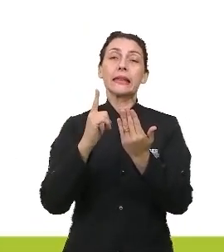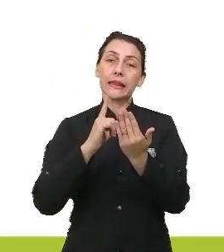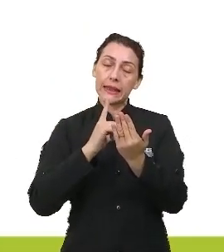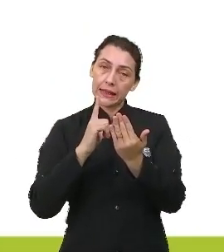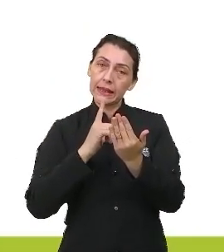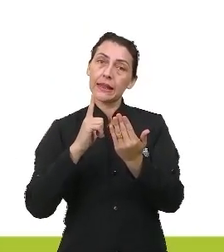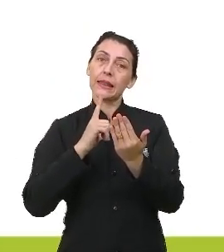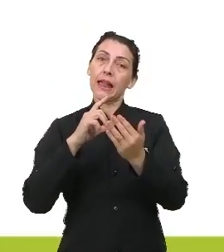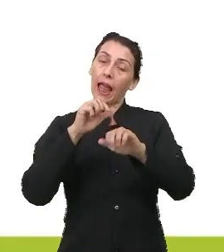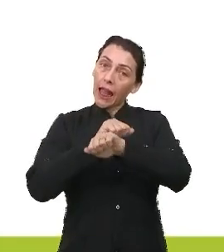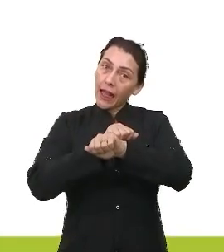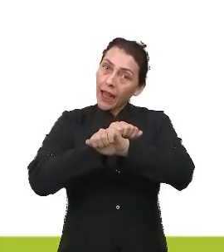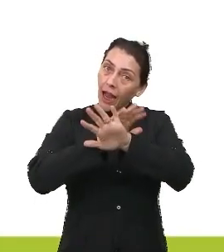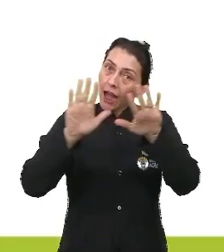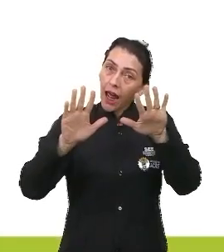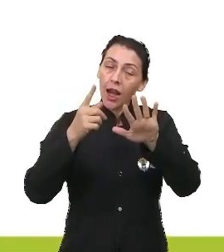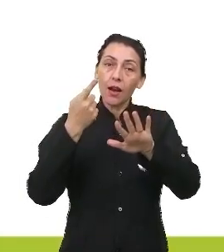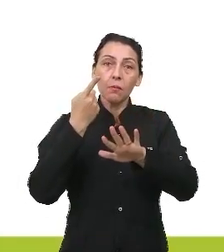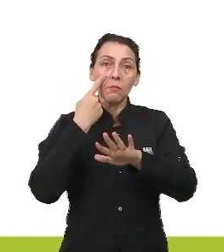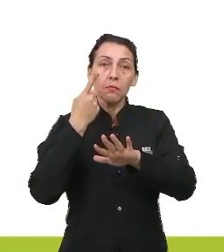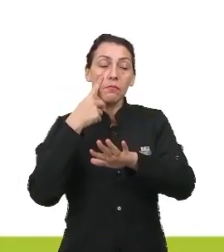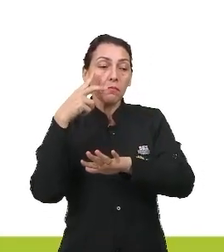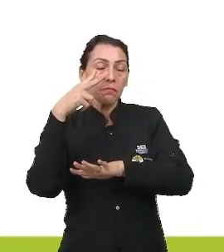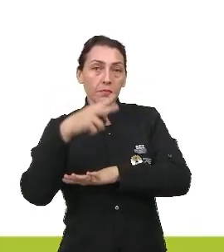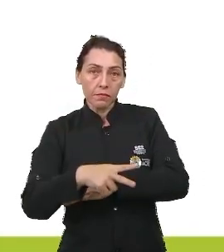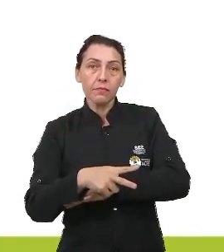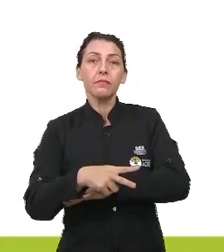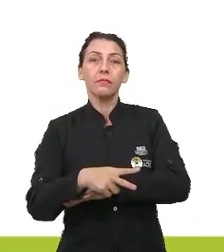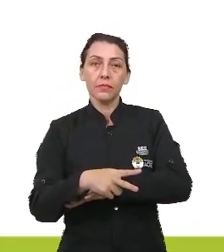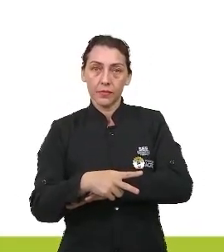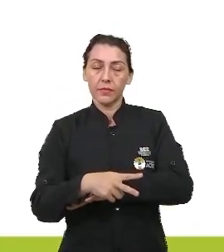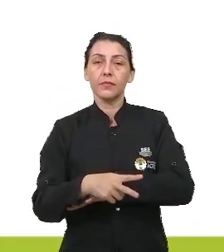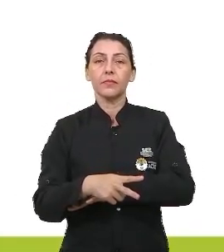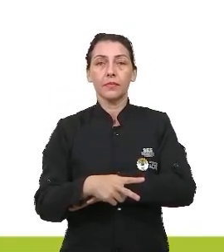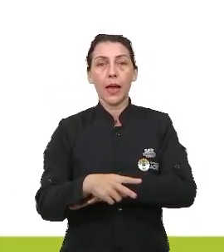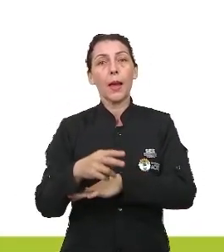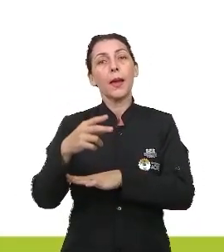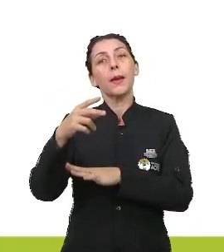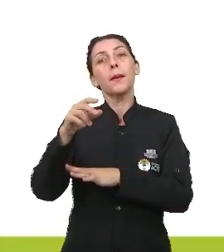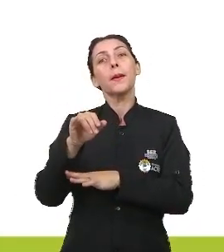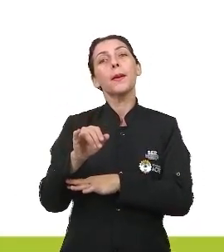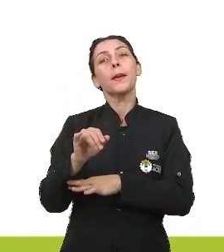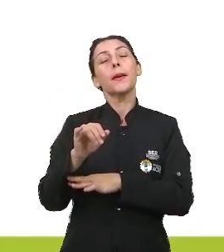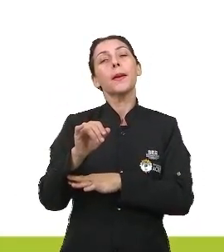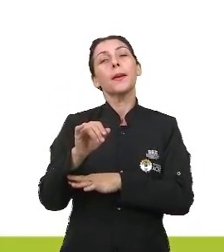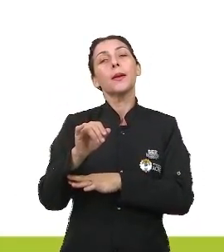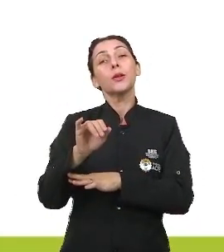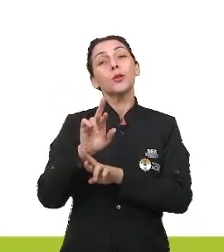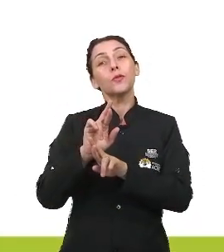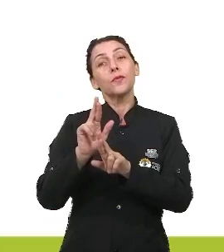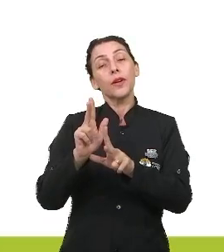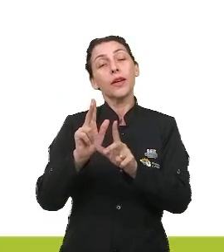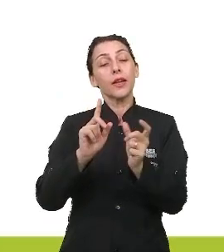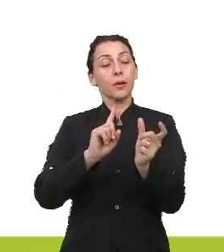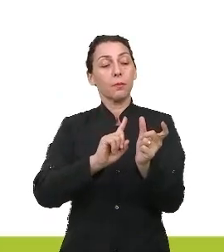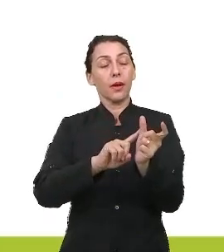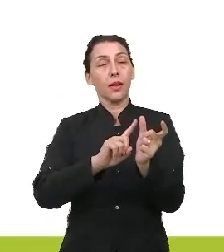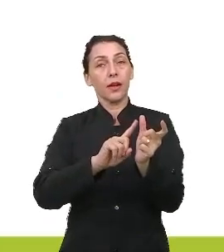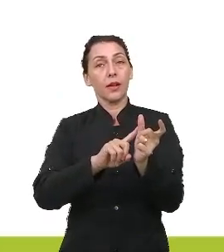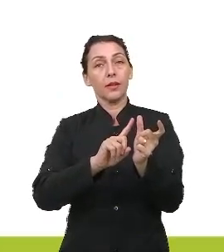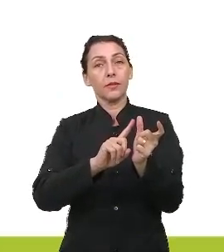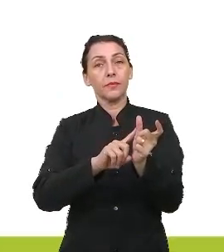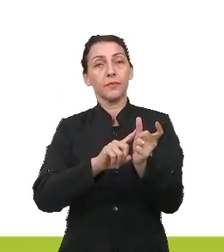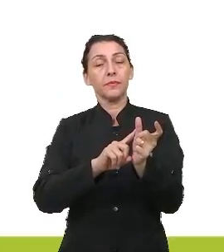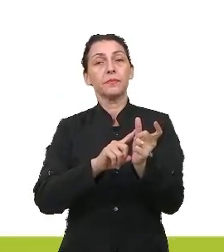eu tenho essa analogia de forma direta, ou palavrinha aí diferente, ou pelo menos